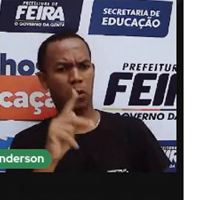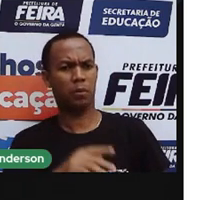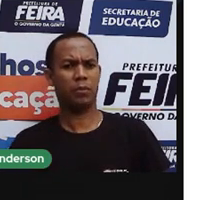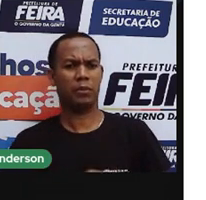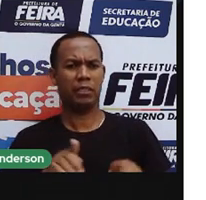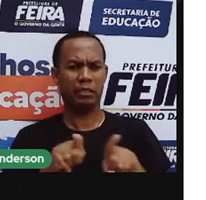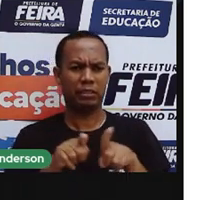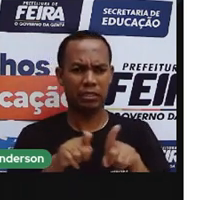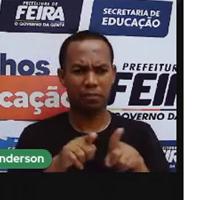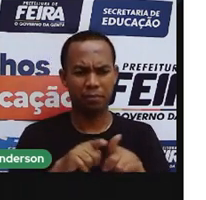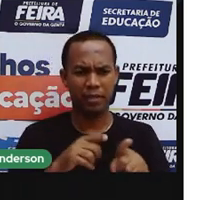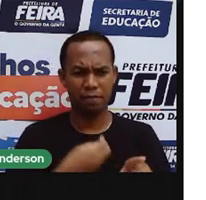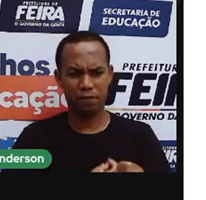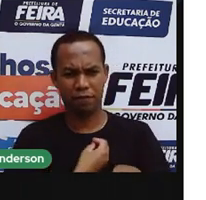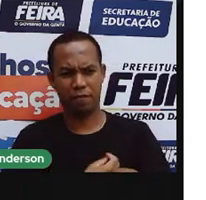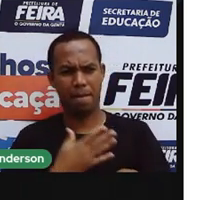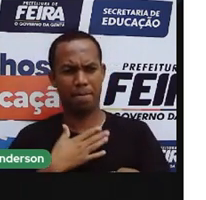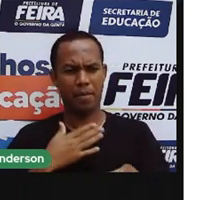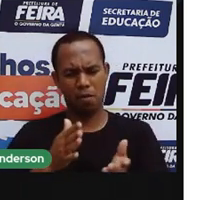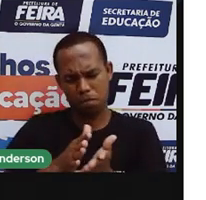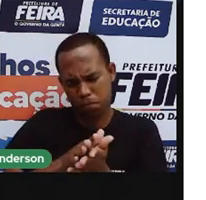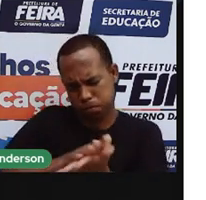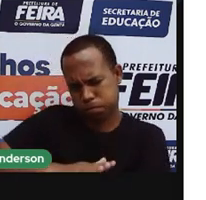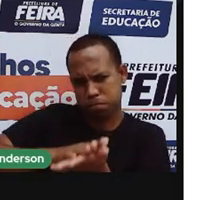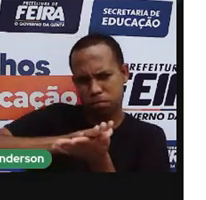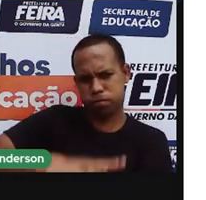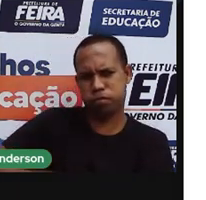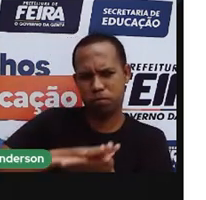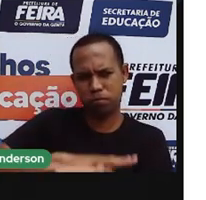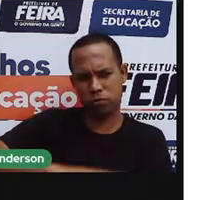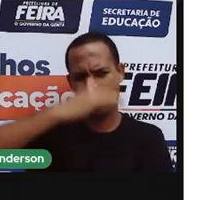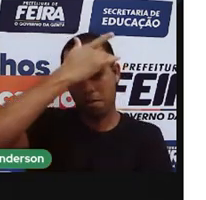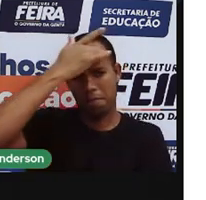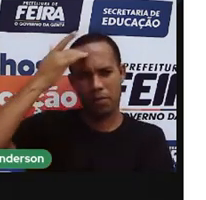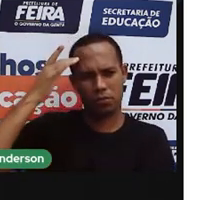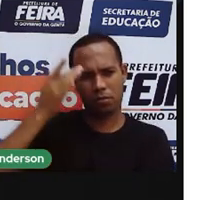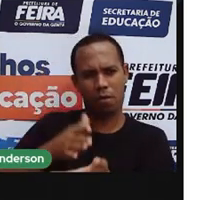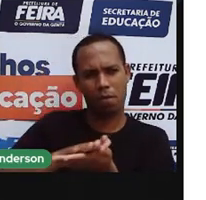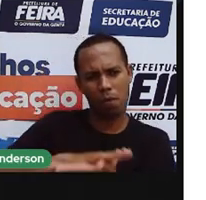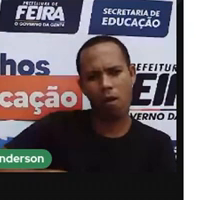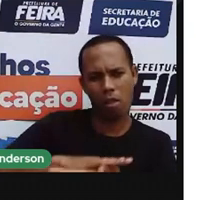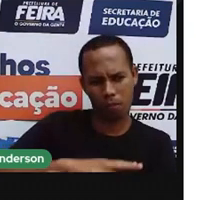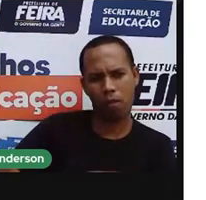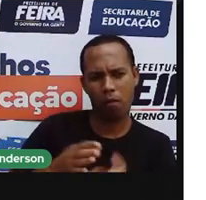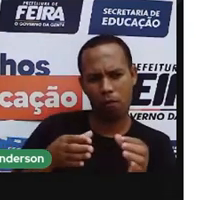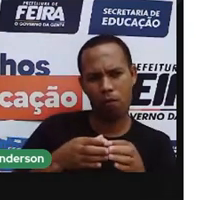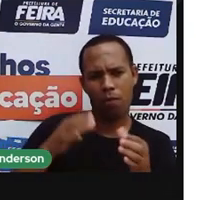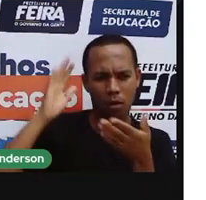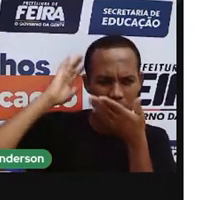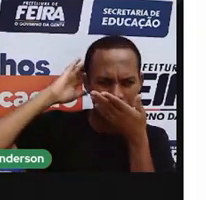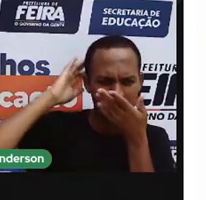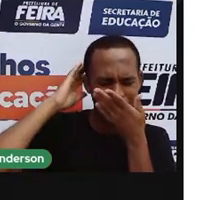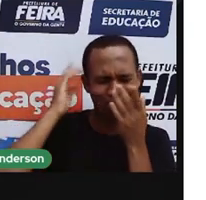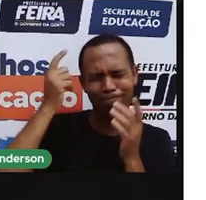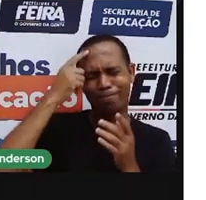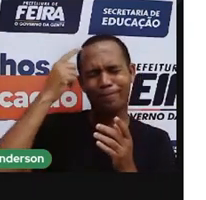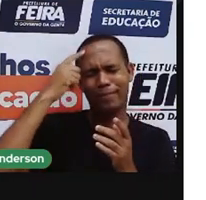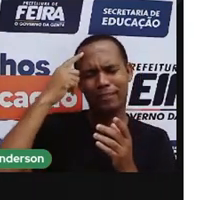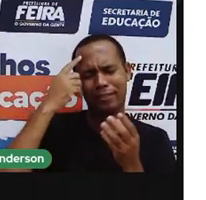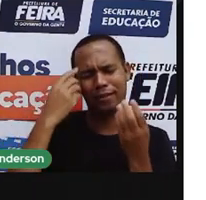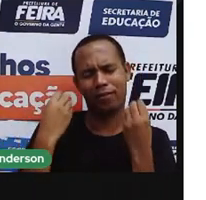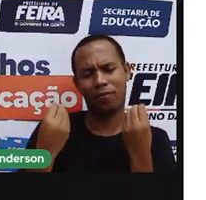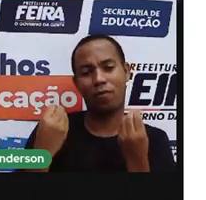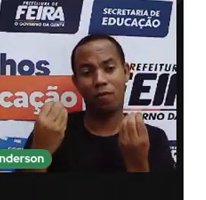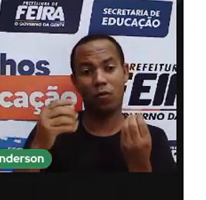dizimado o meu viver e, a pouco a pouco, meu povo morreu e me perguntava o que será de nós